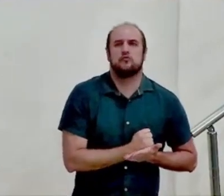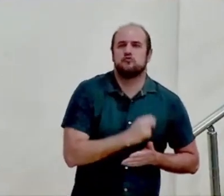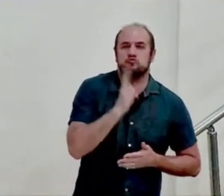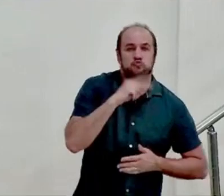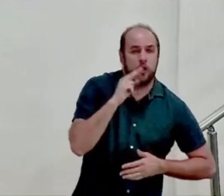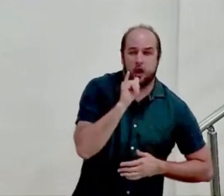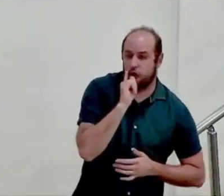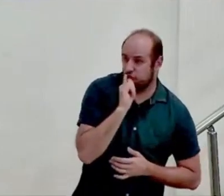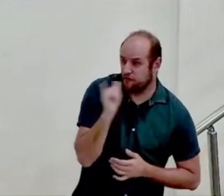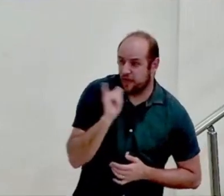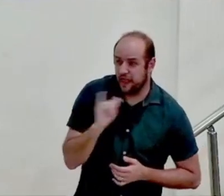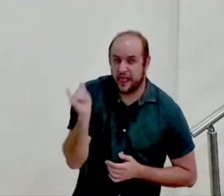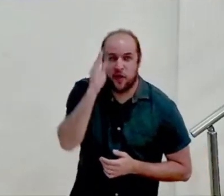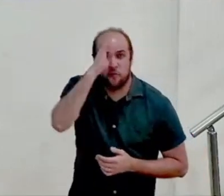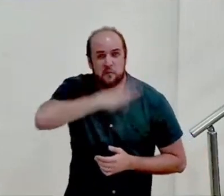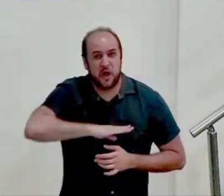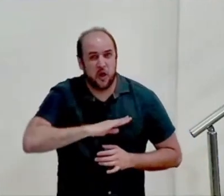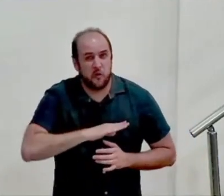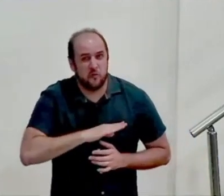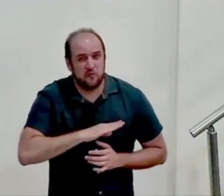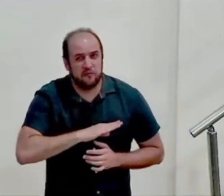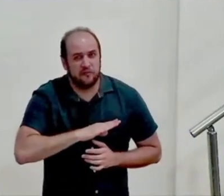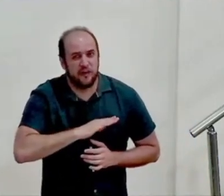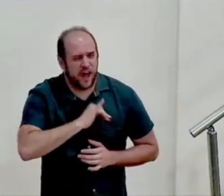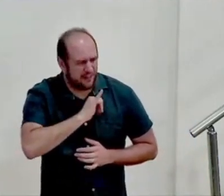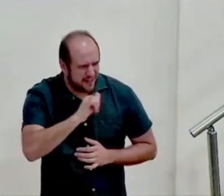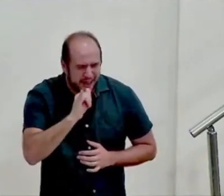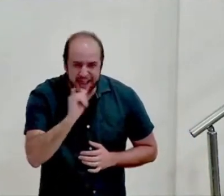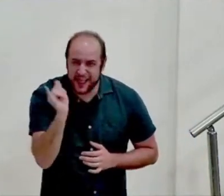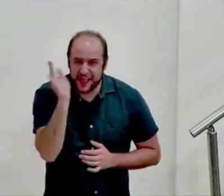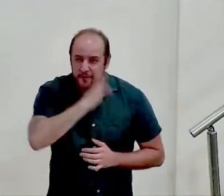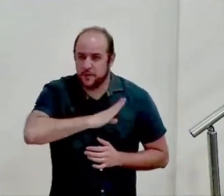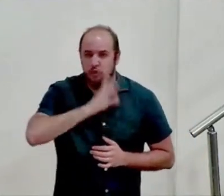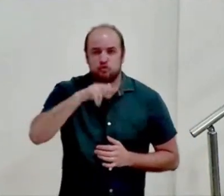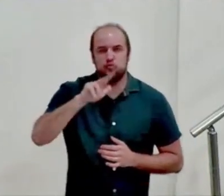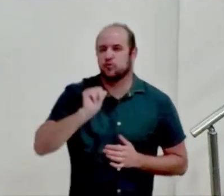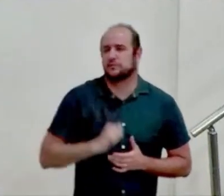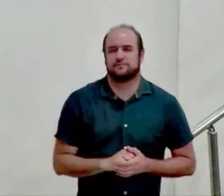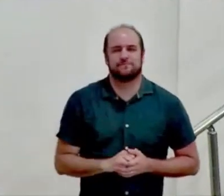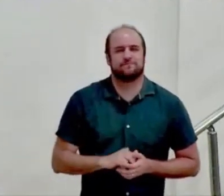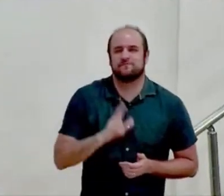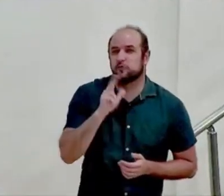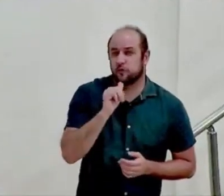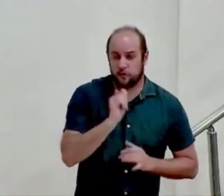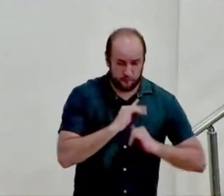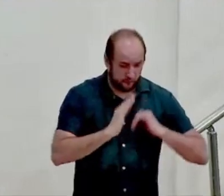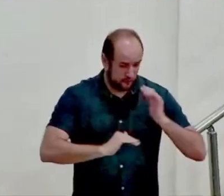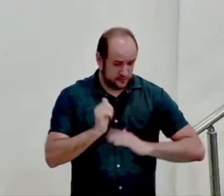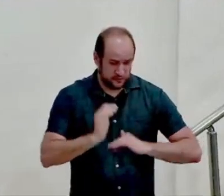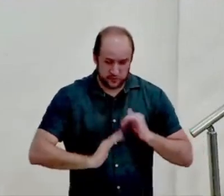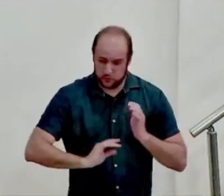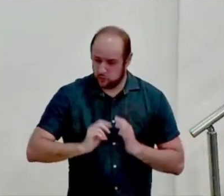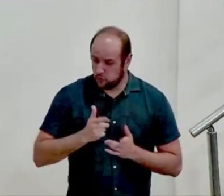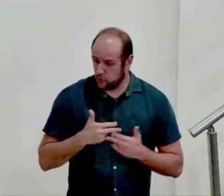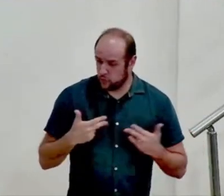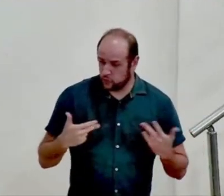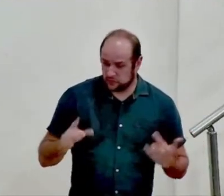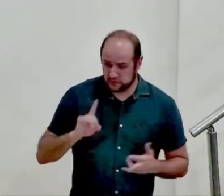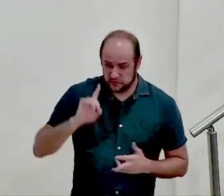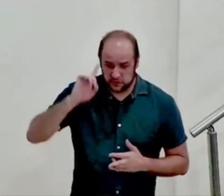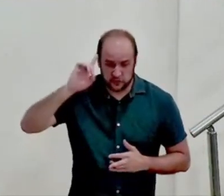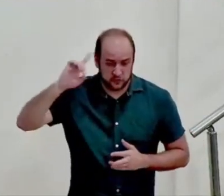mal de ninguém nunca vai falar mal de uma pessoa nunca faz algo que Deus disse